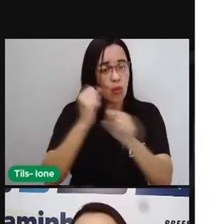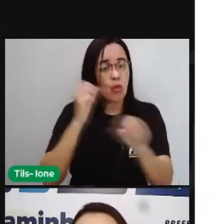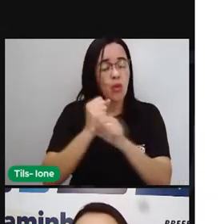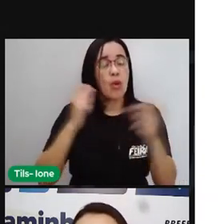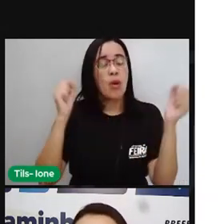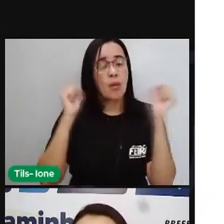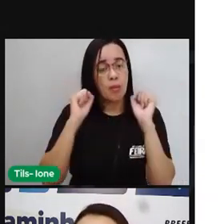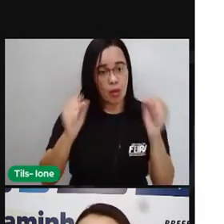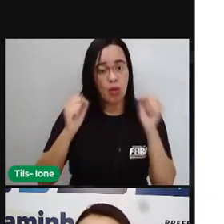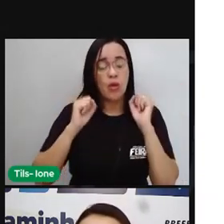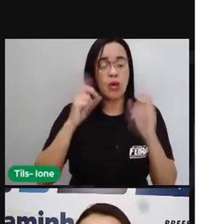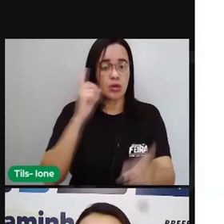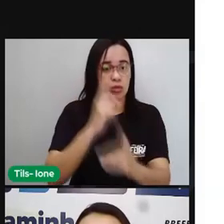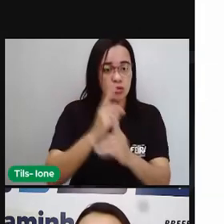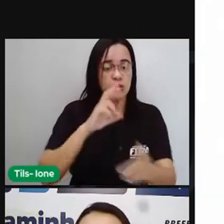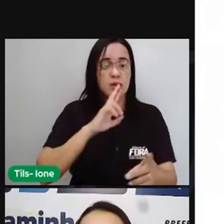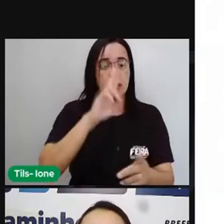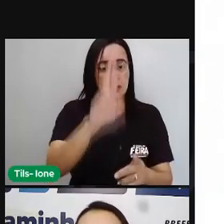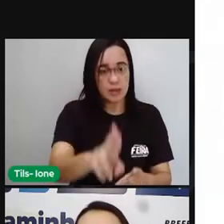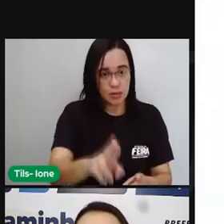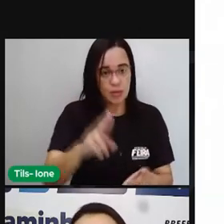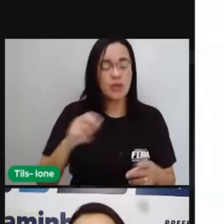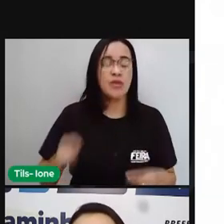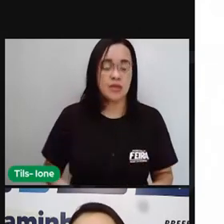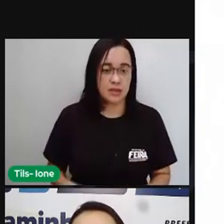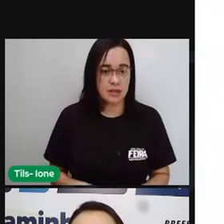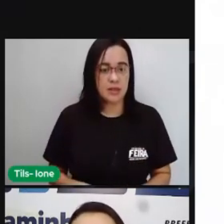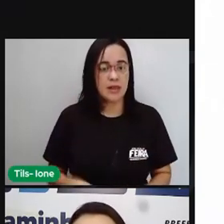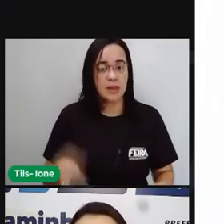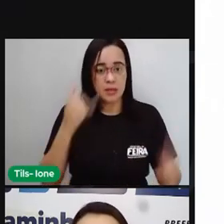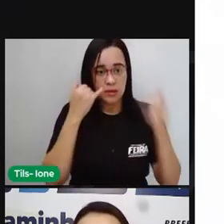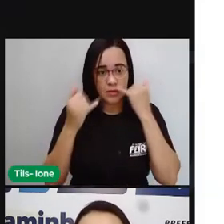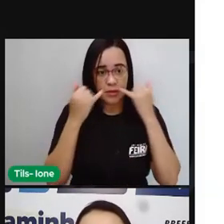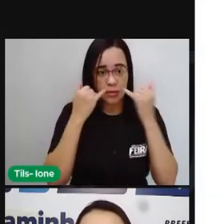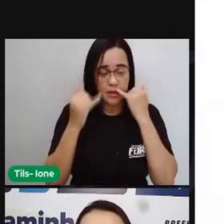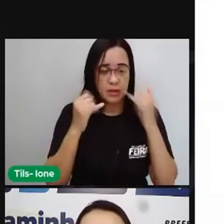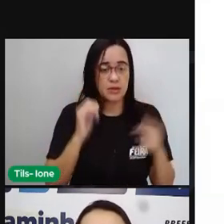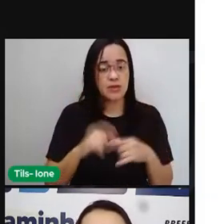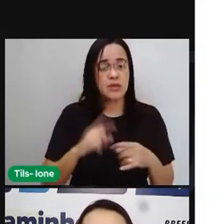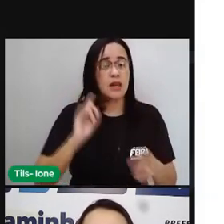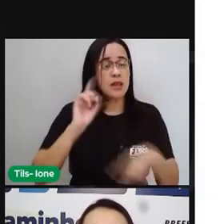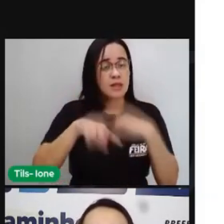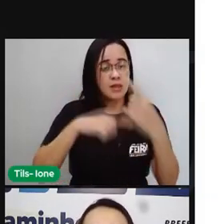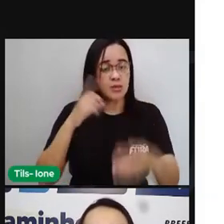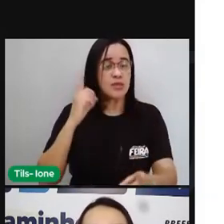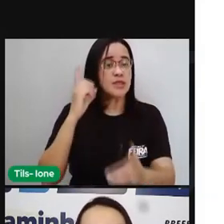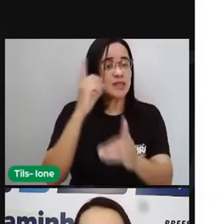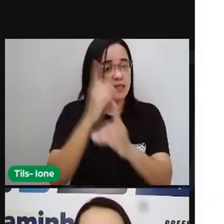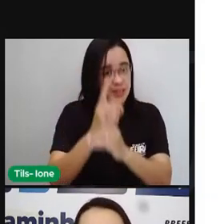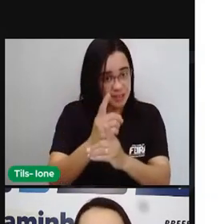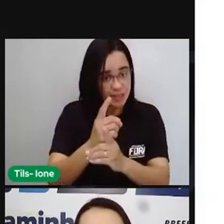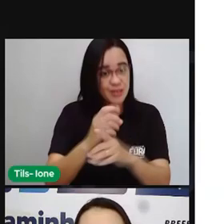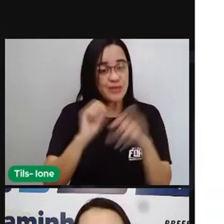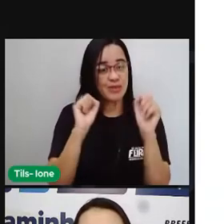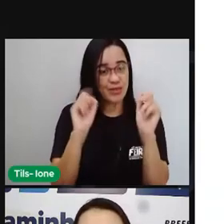informações dos batimentos cardíacos e a gente se encontra aí num próximo momento. Tá certo, turma? Ó,